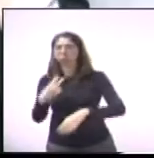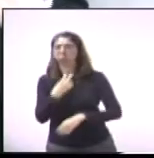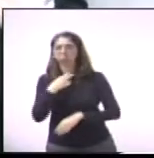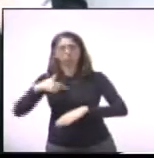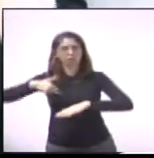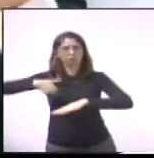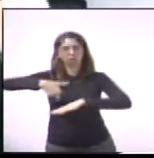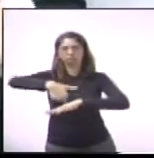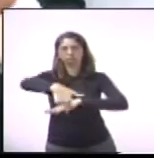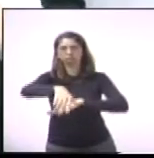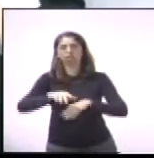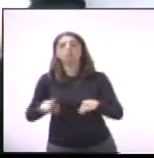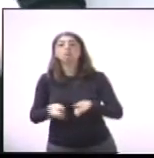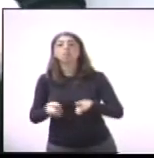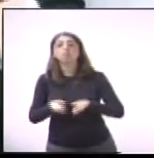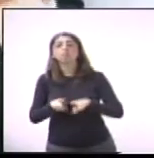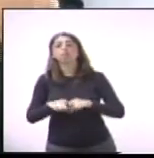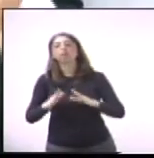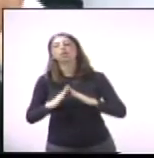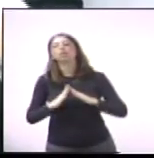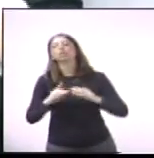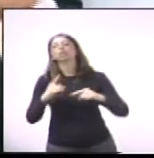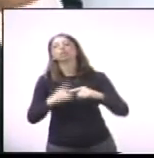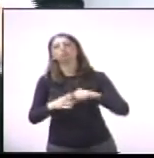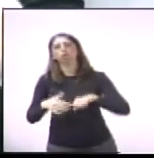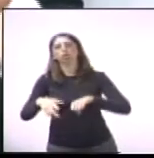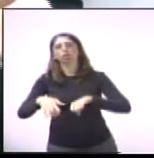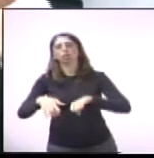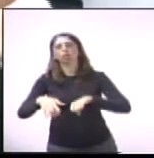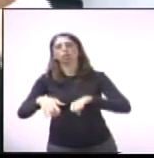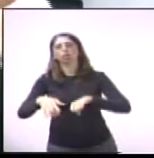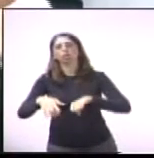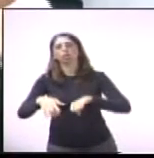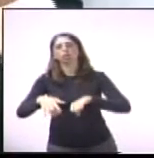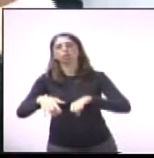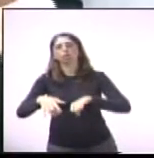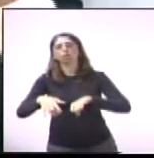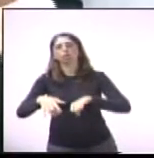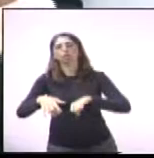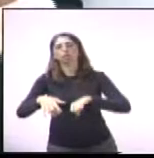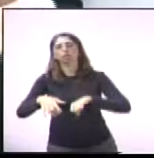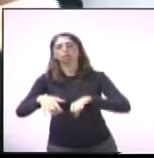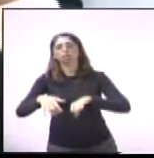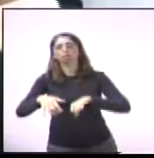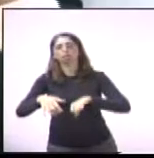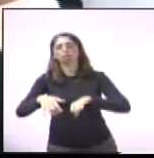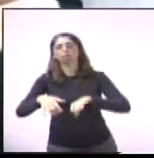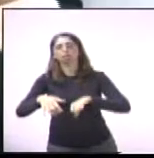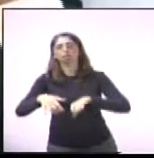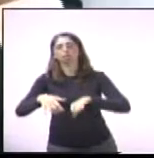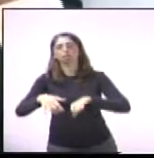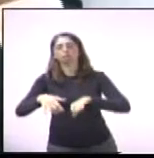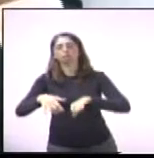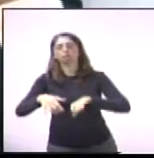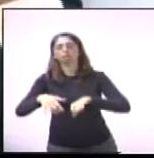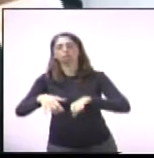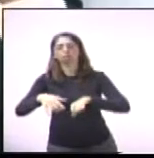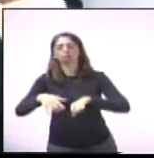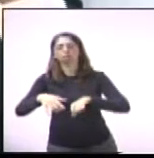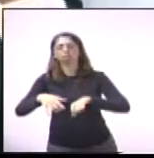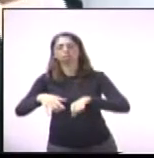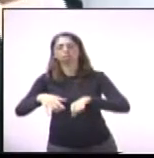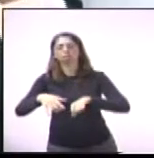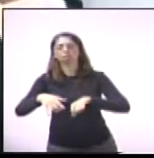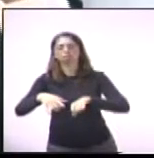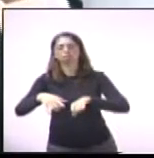mas perto da igreja do Nazareno, que tem a rotatória que vai para o Morro Alto, Parque das Árvores, Jardim